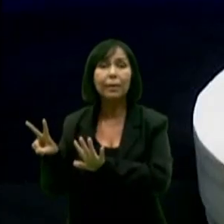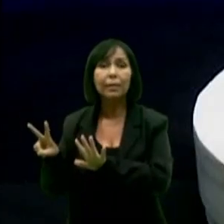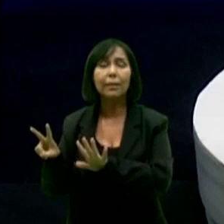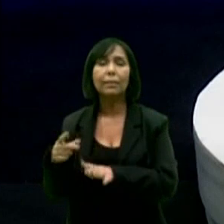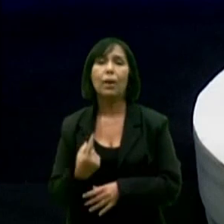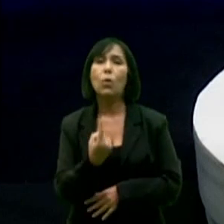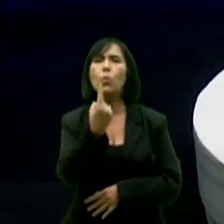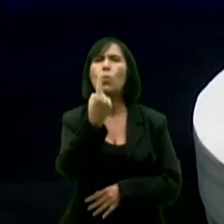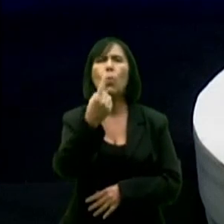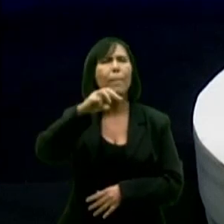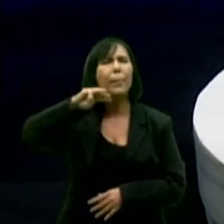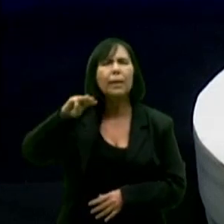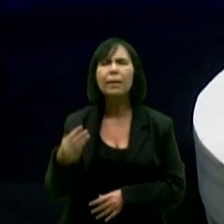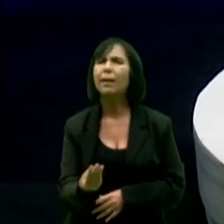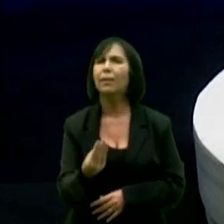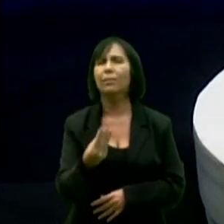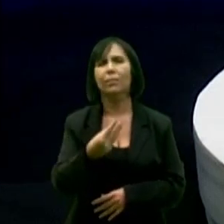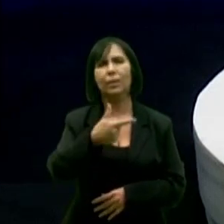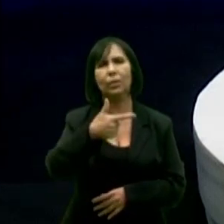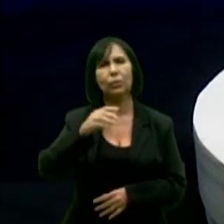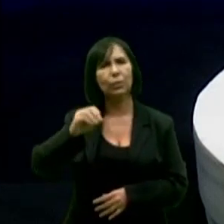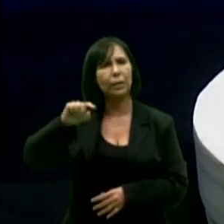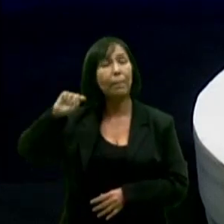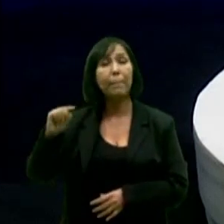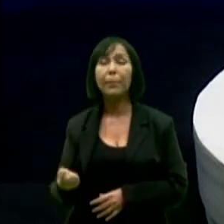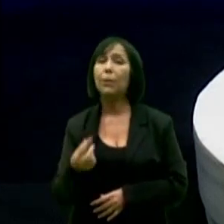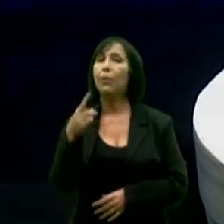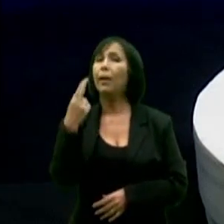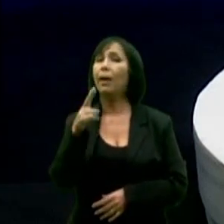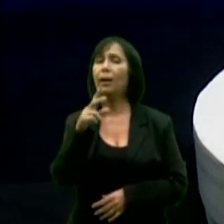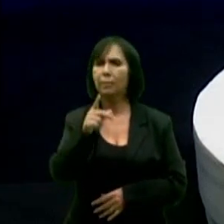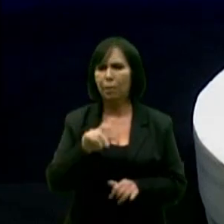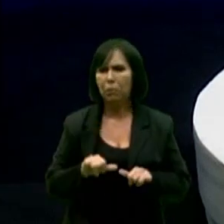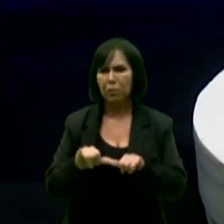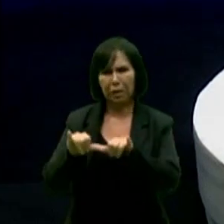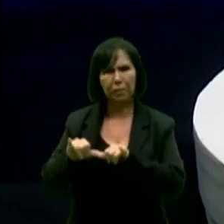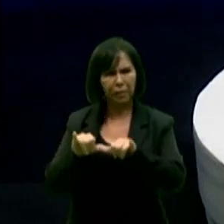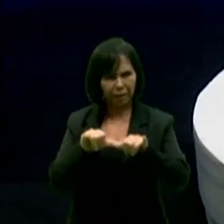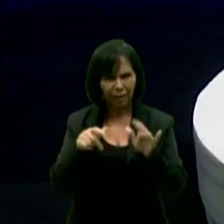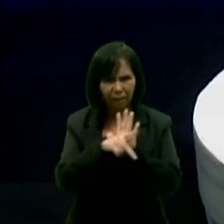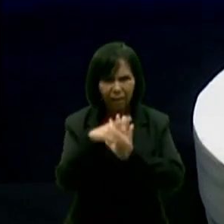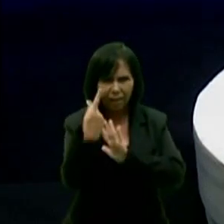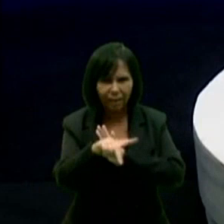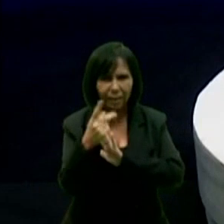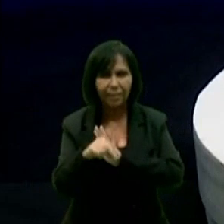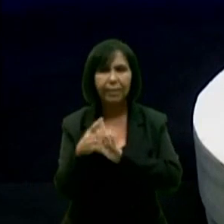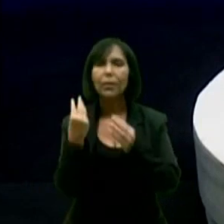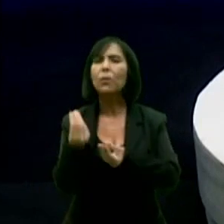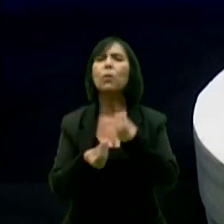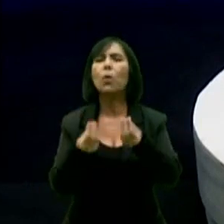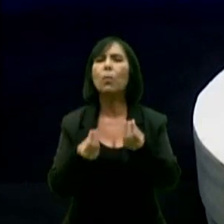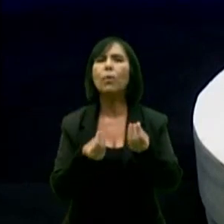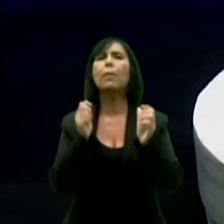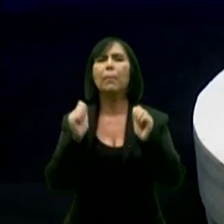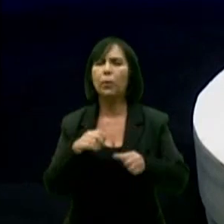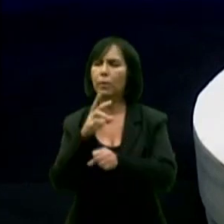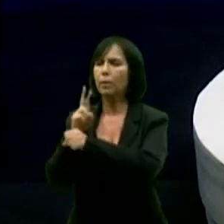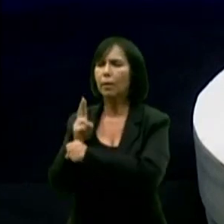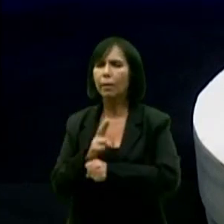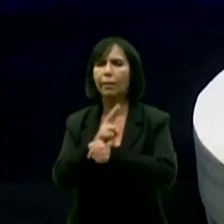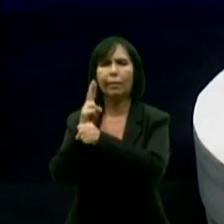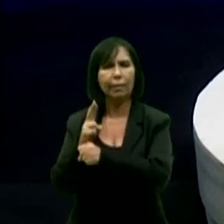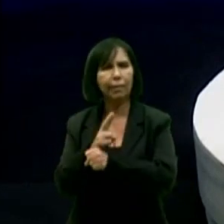milhão e 200 mil reais de feira. Aquele espaço vai virar um parque público para esse dinheiro e para reformar a escola em Jacaraú, Castro Printo,